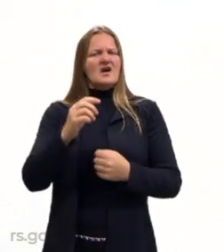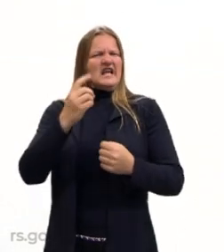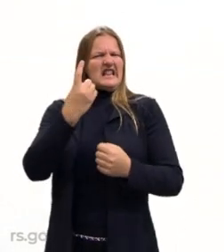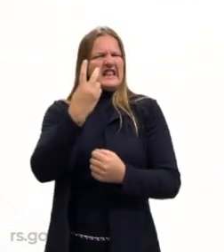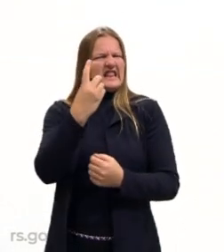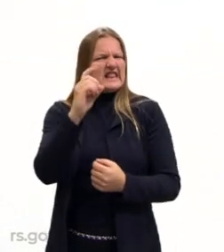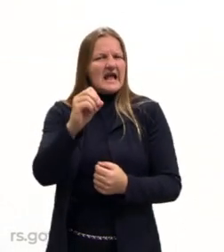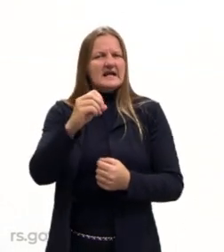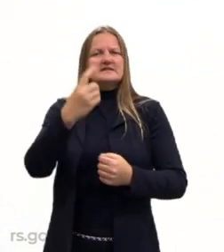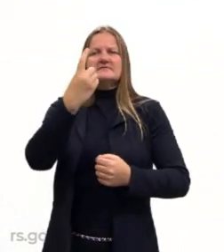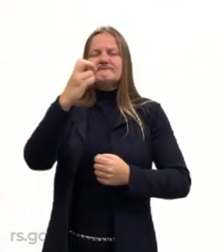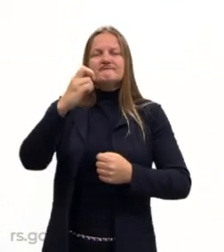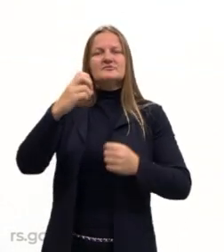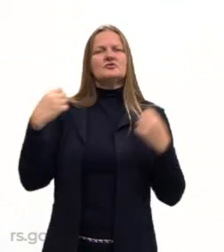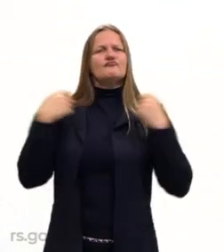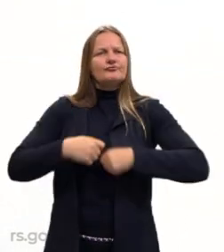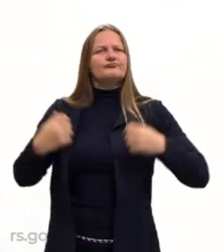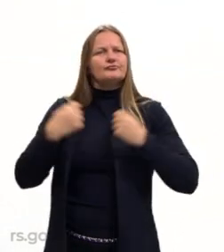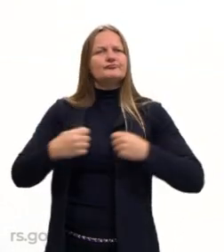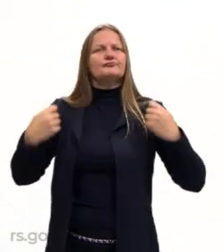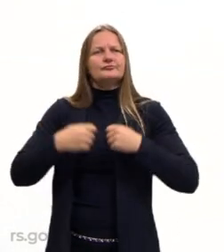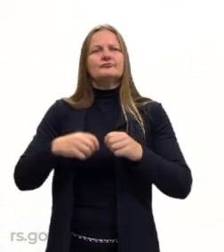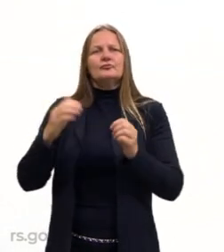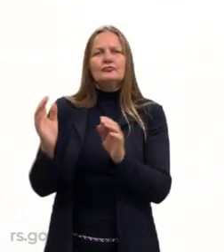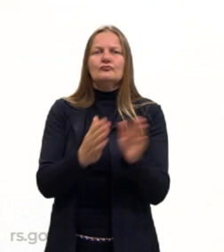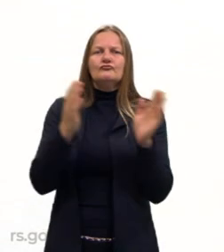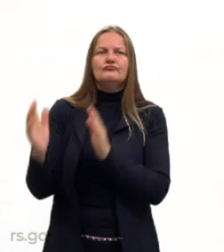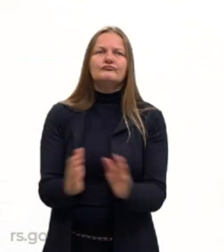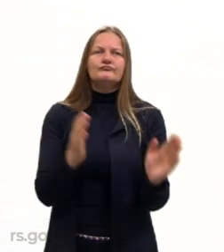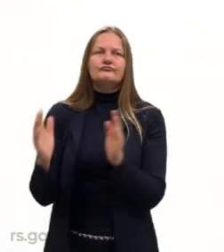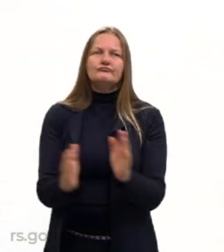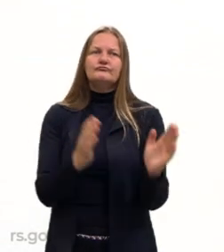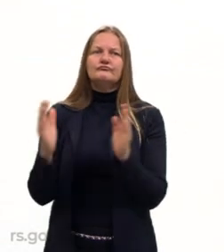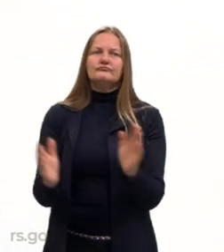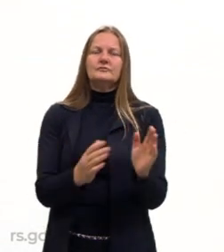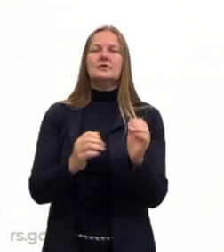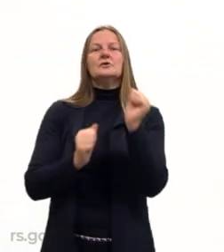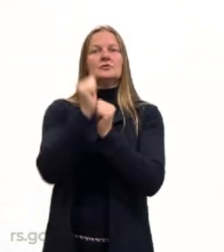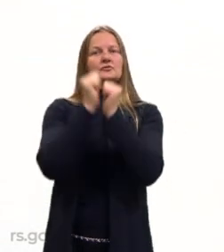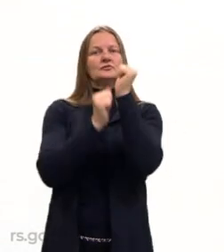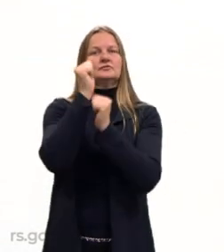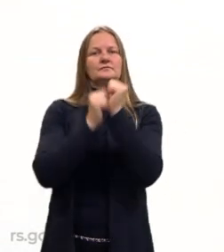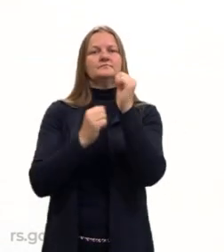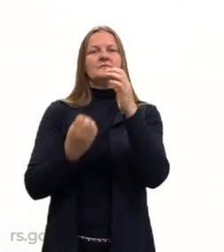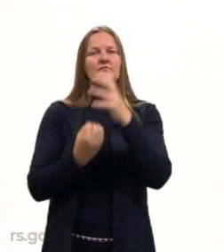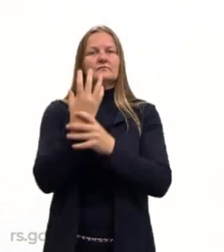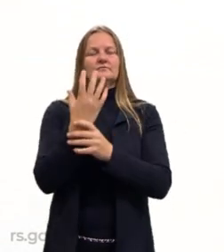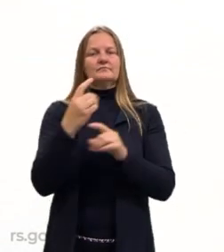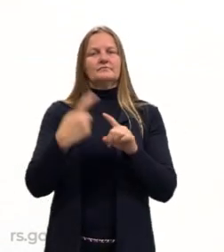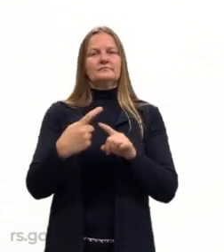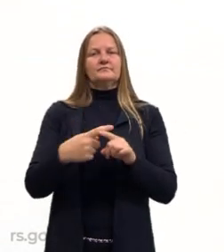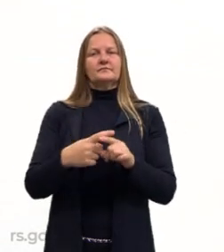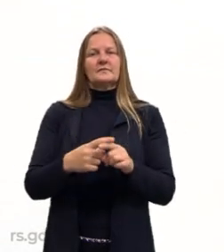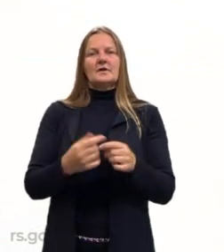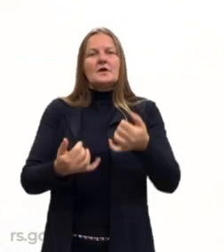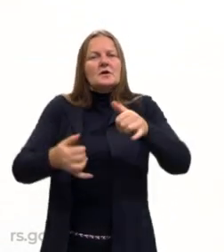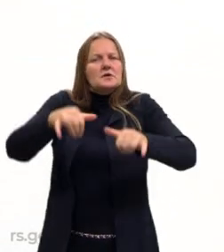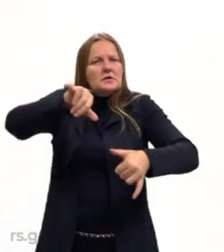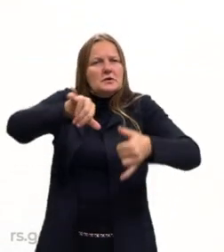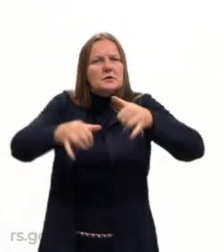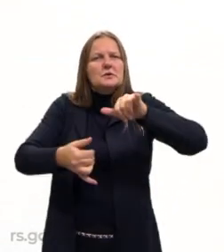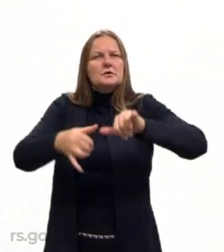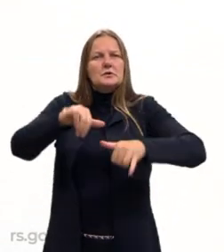casacos, entre outras coisas, certo? E aí, o surgimento dessas indústrias, né? A química também,